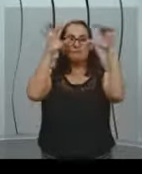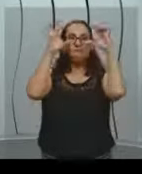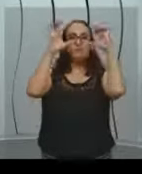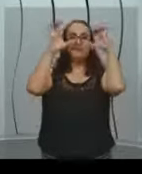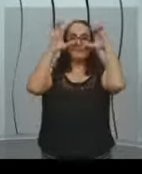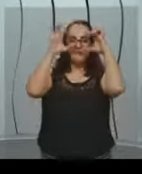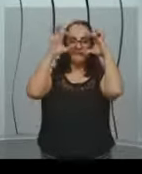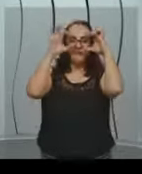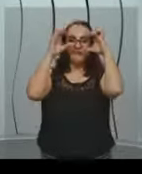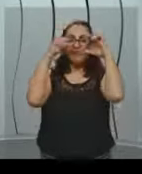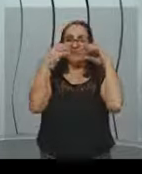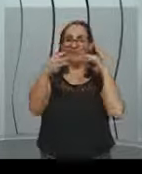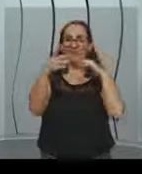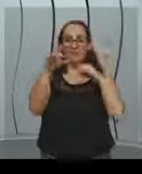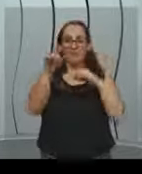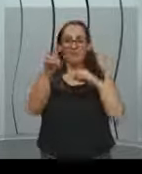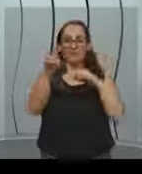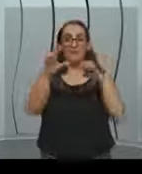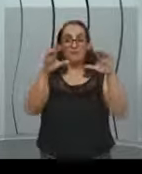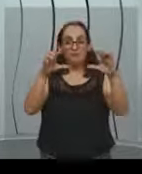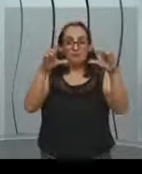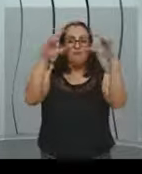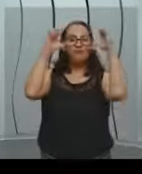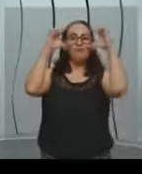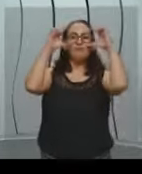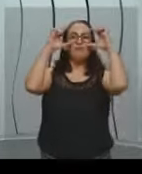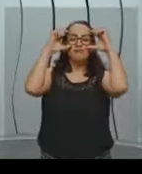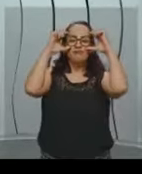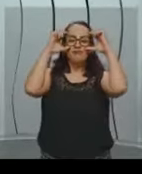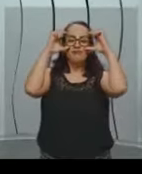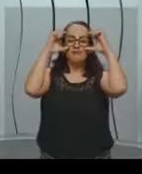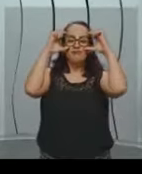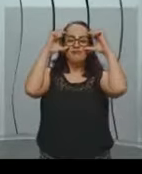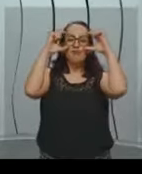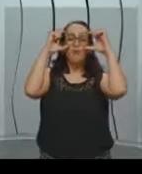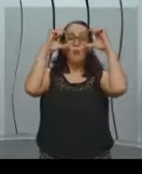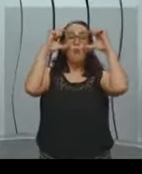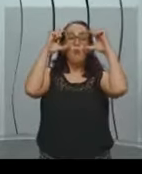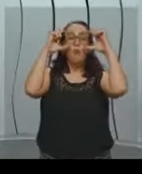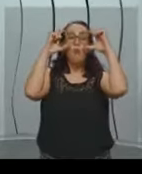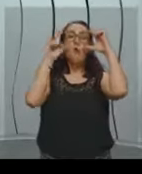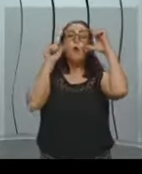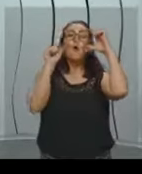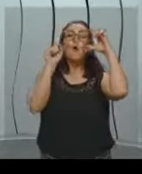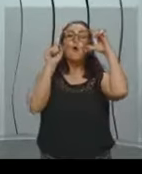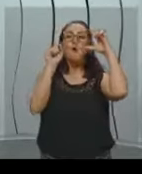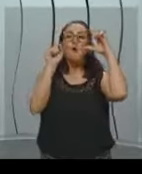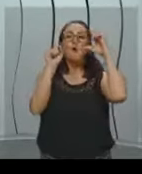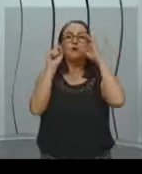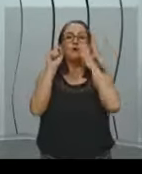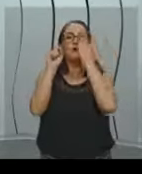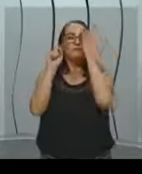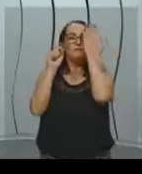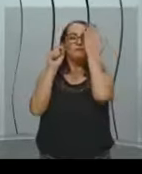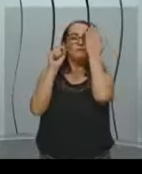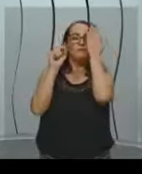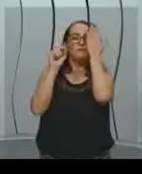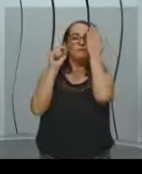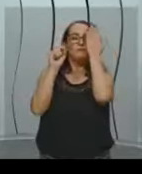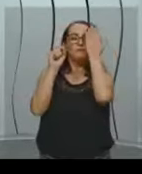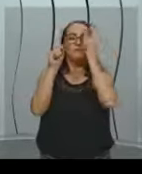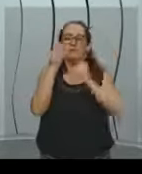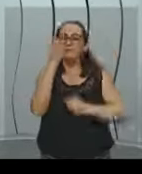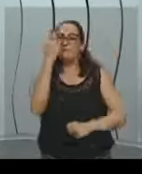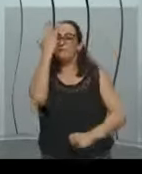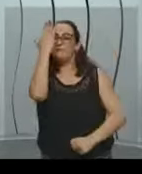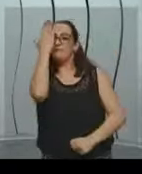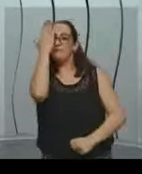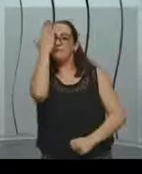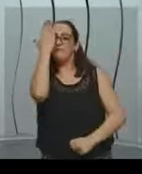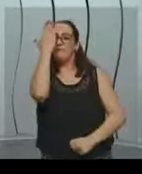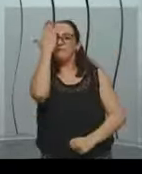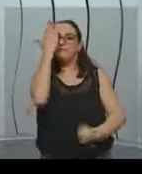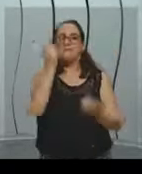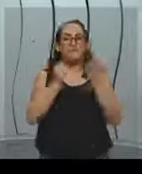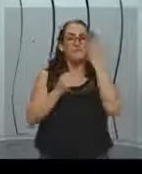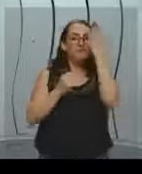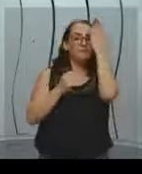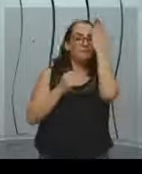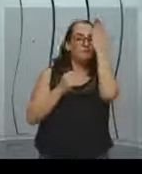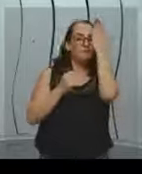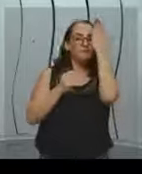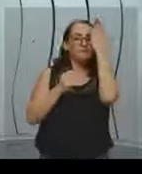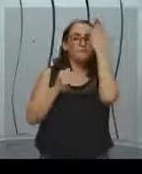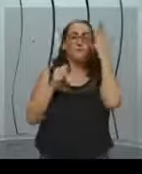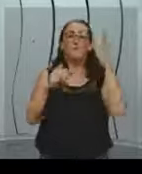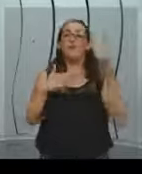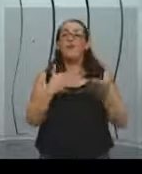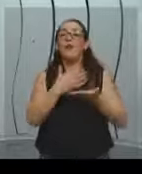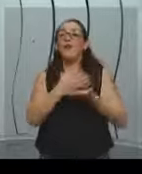E aí, o que que esse óculos 3D faz? O lado direito tampa a visão do esquerdo e o esquerdo tampa a visão do direito